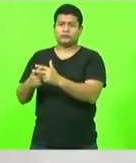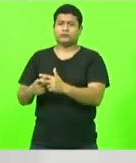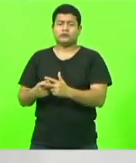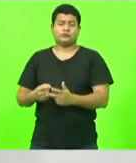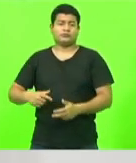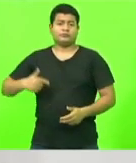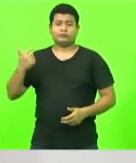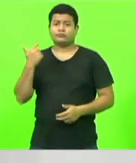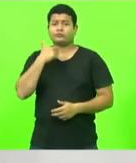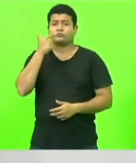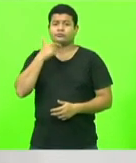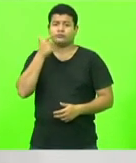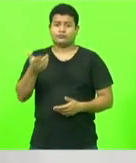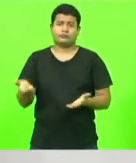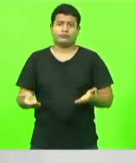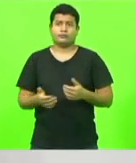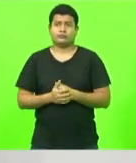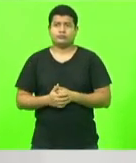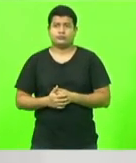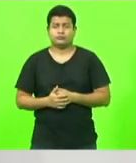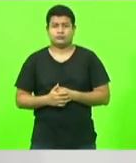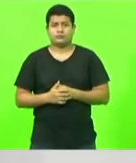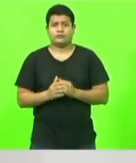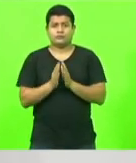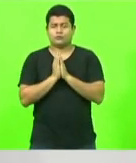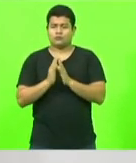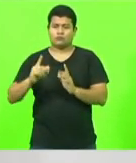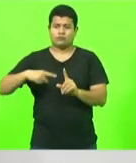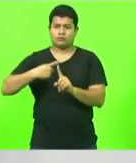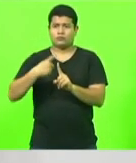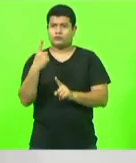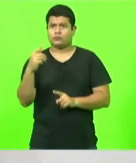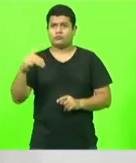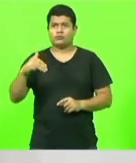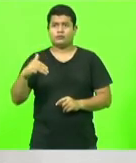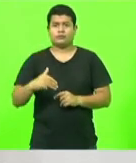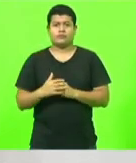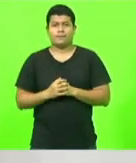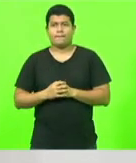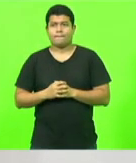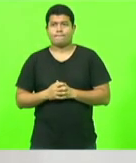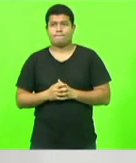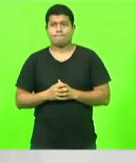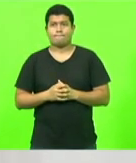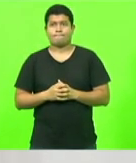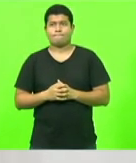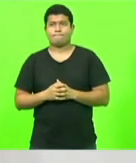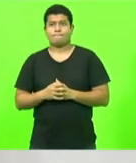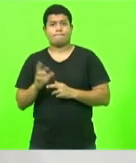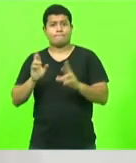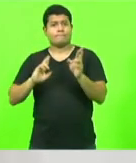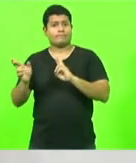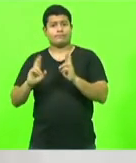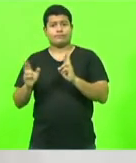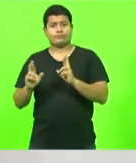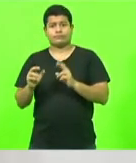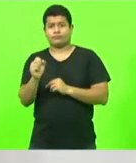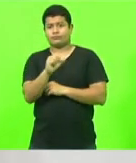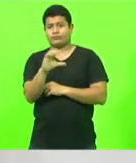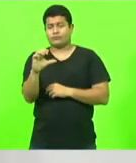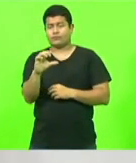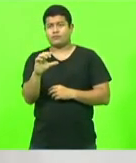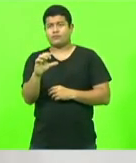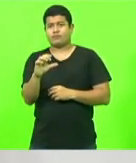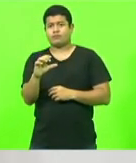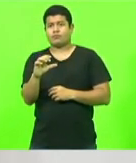na rodovia. Senhor presidente, mais um minuto na sequência para concluir minha fala, por favor. Rodovia SC, que liga